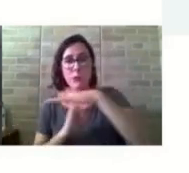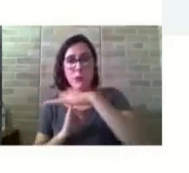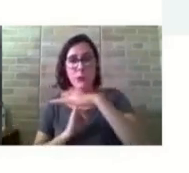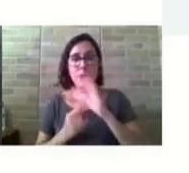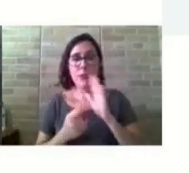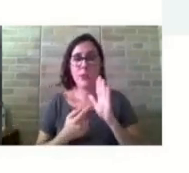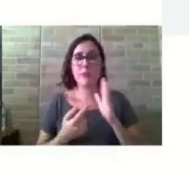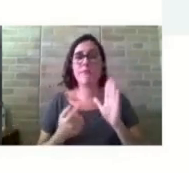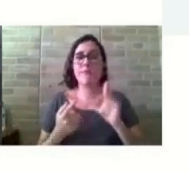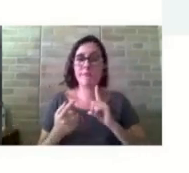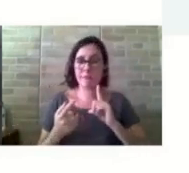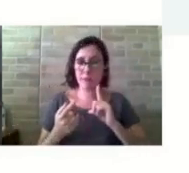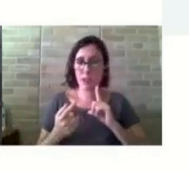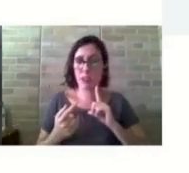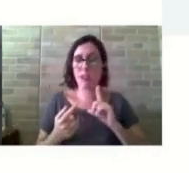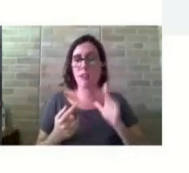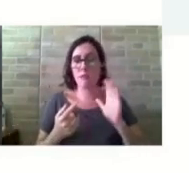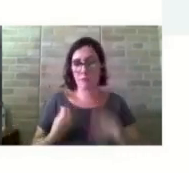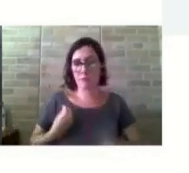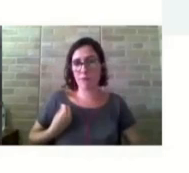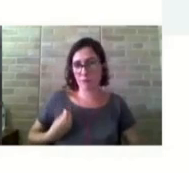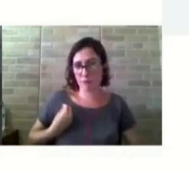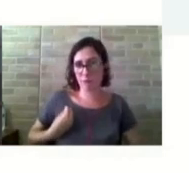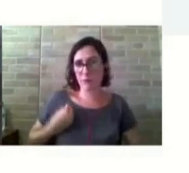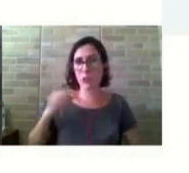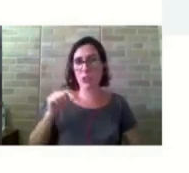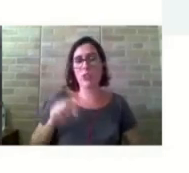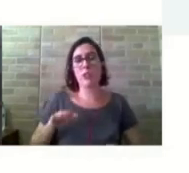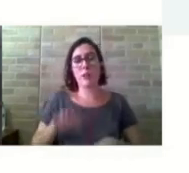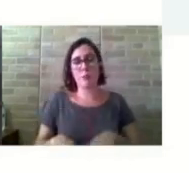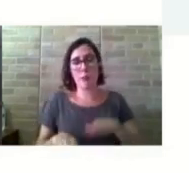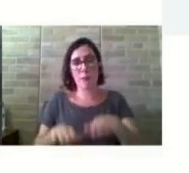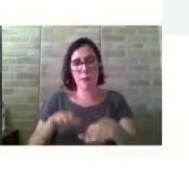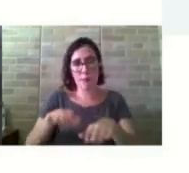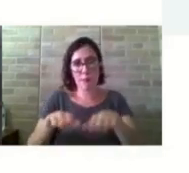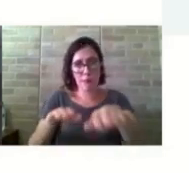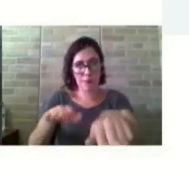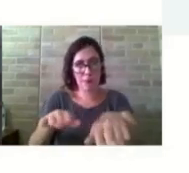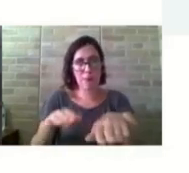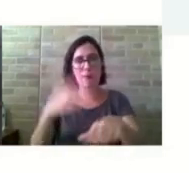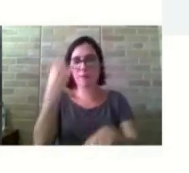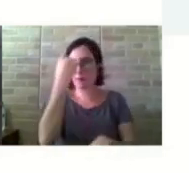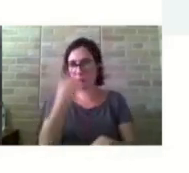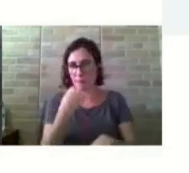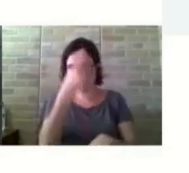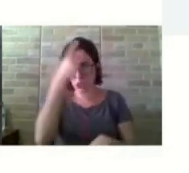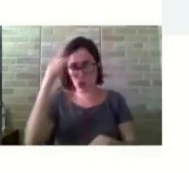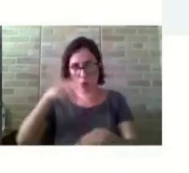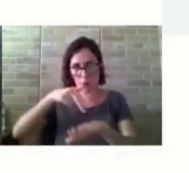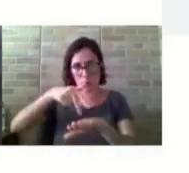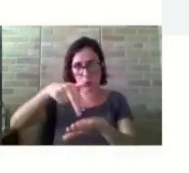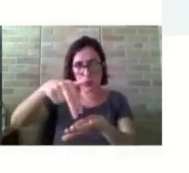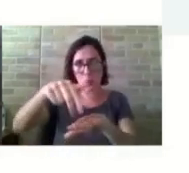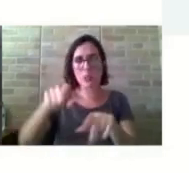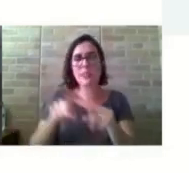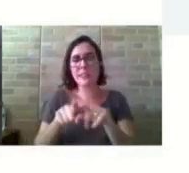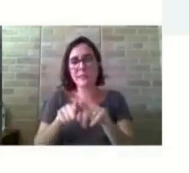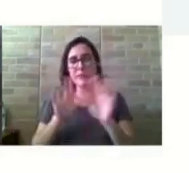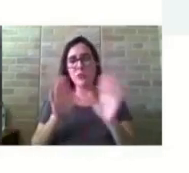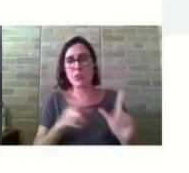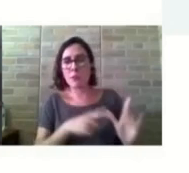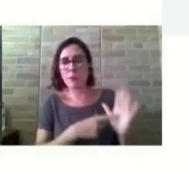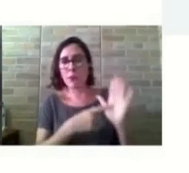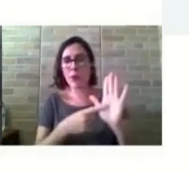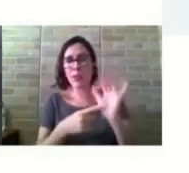constituídas pela presença do físico do tátil, já tinha sinalização para veículos de usuários de